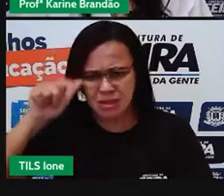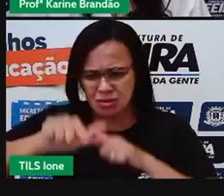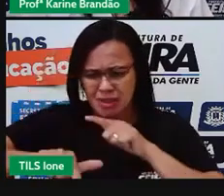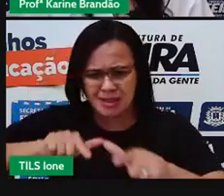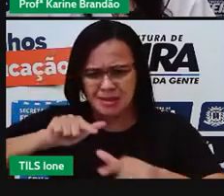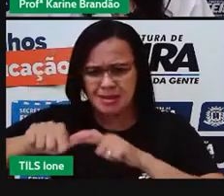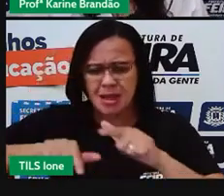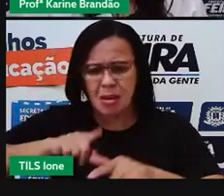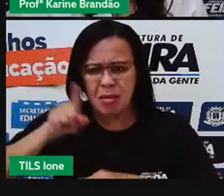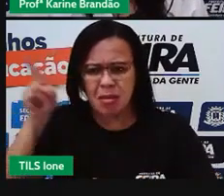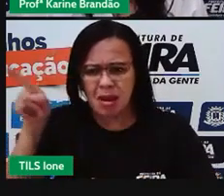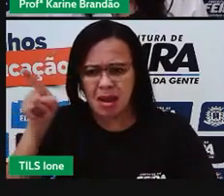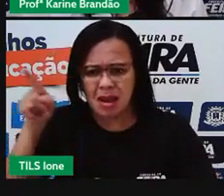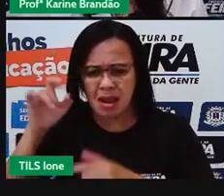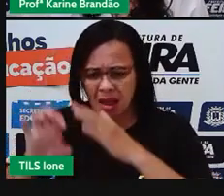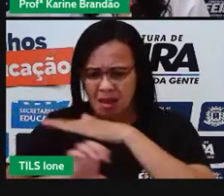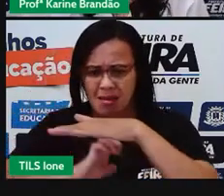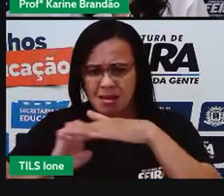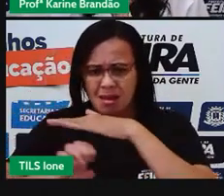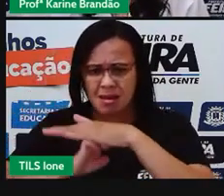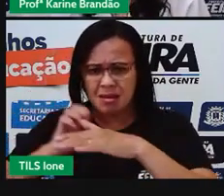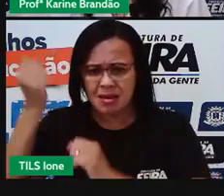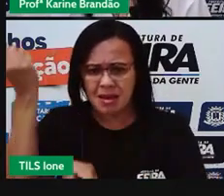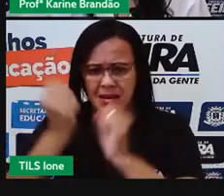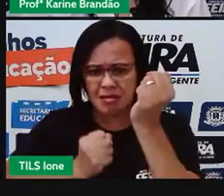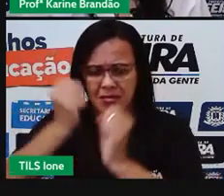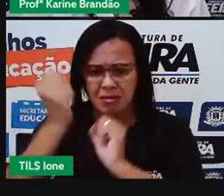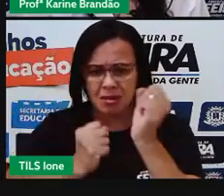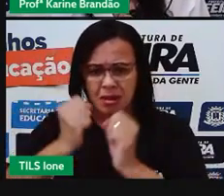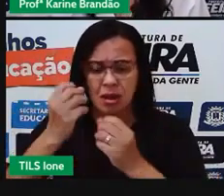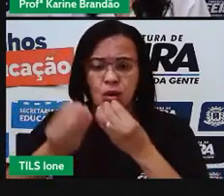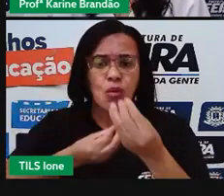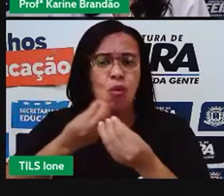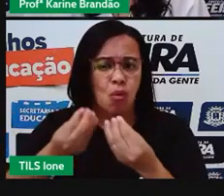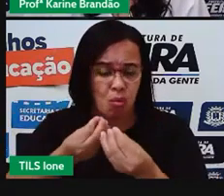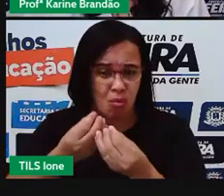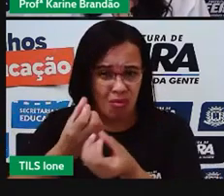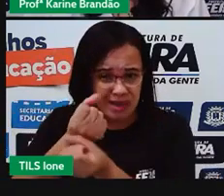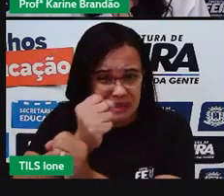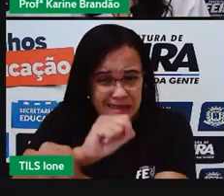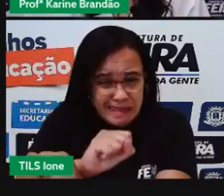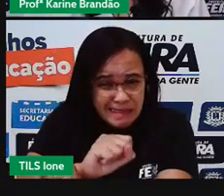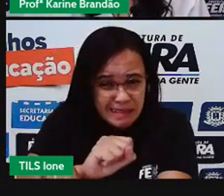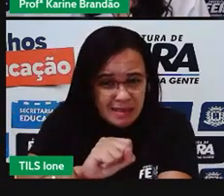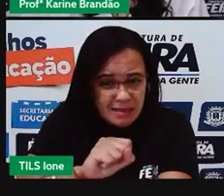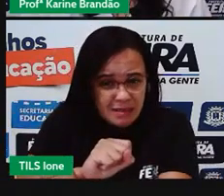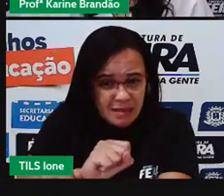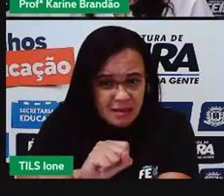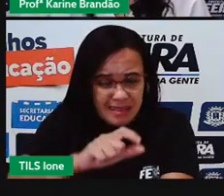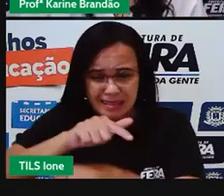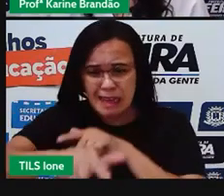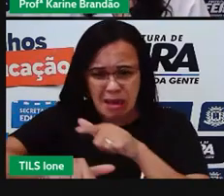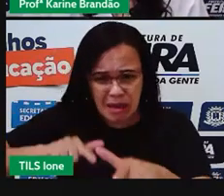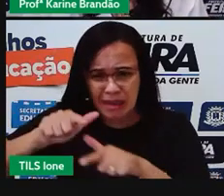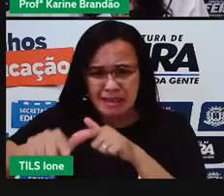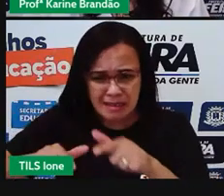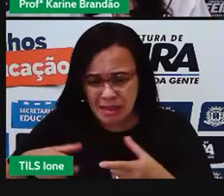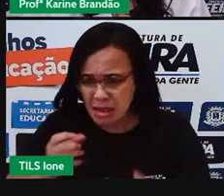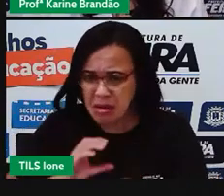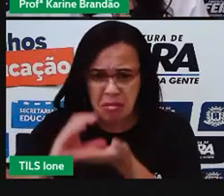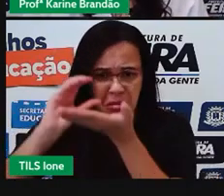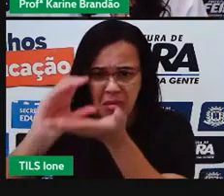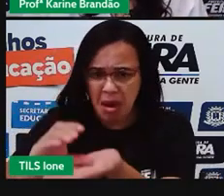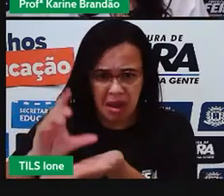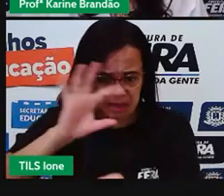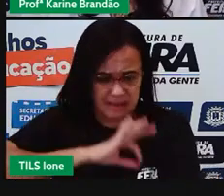respeito aos direitos do trabalhador ou não. Essa mão de obra, ela é qualificada? E esse resíduo